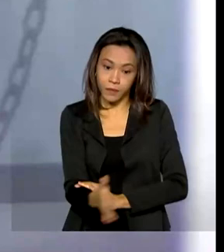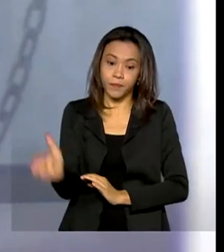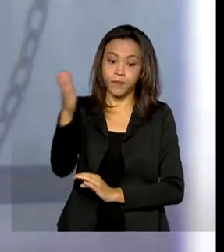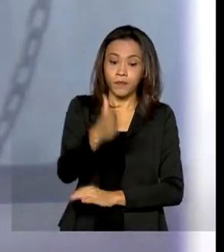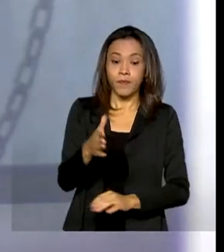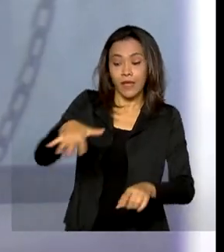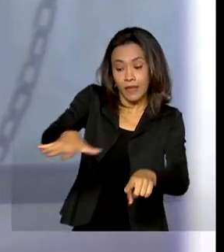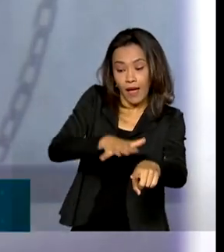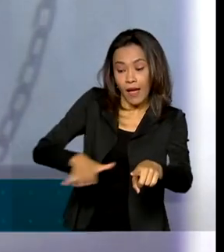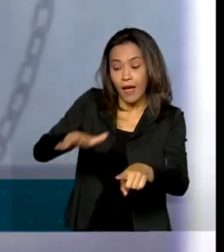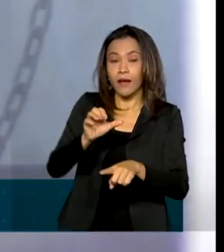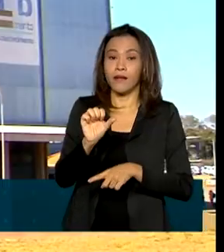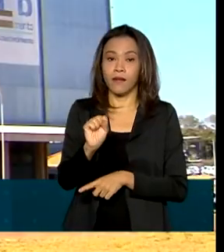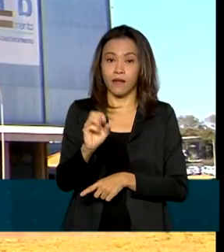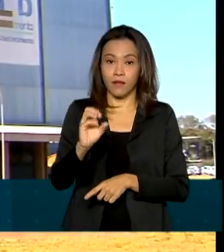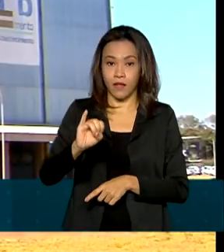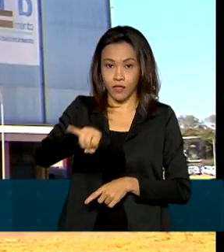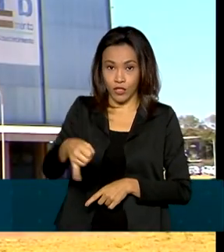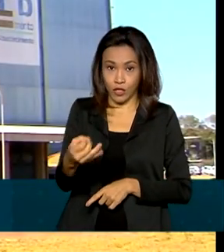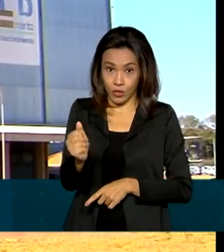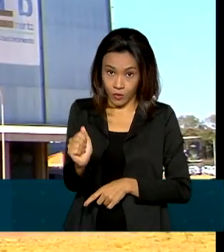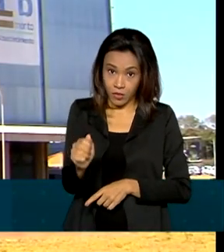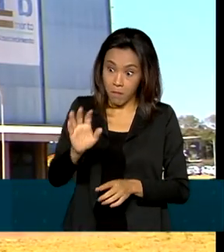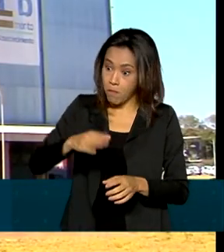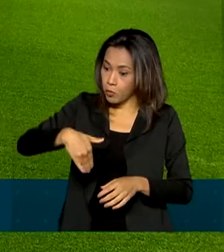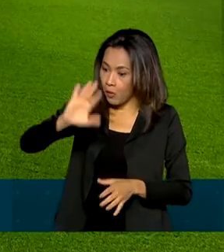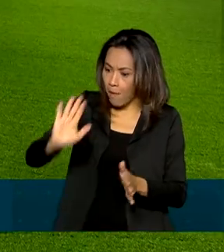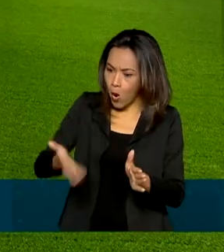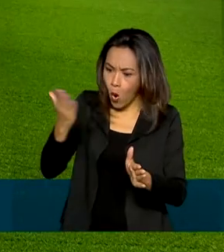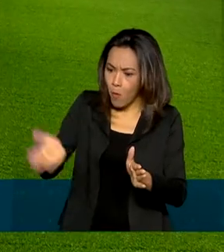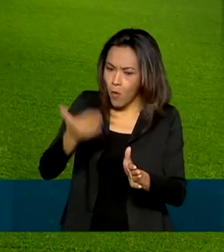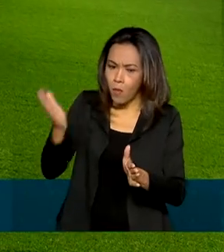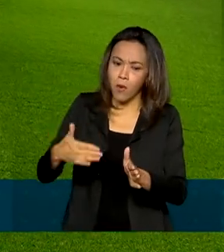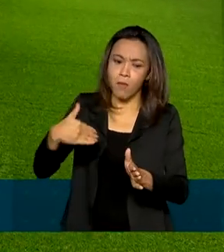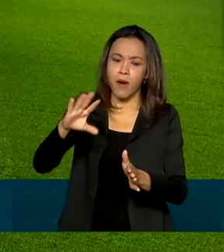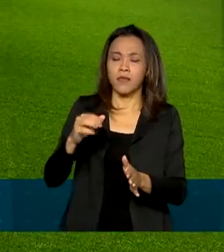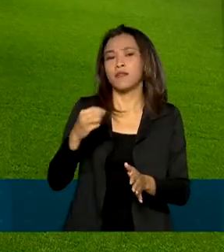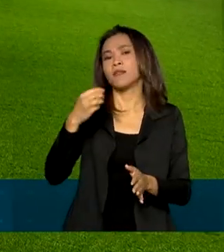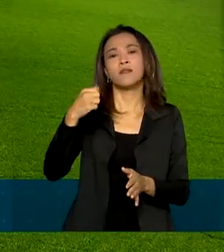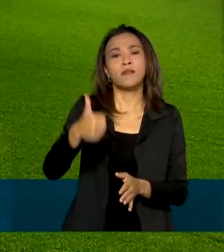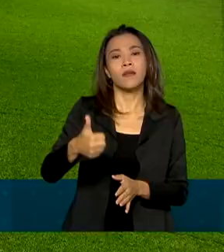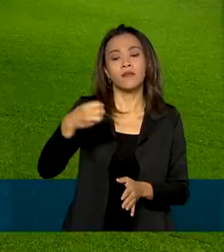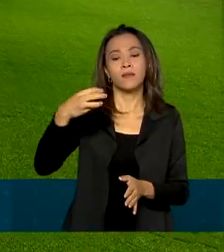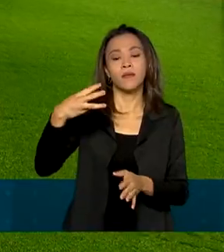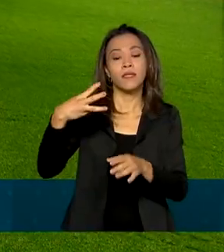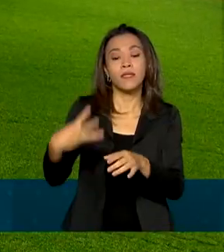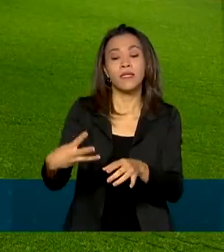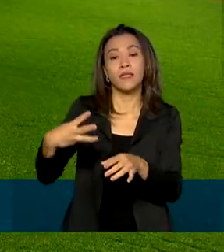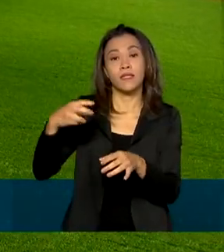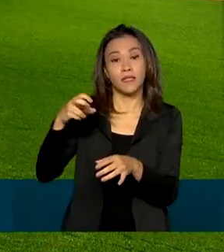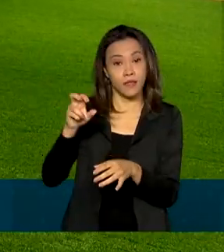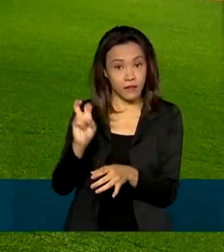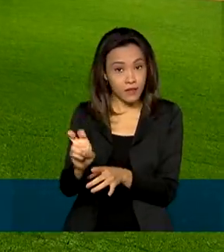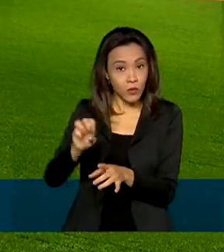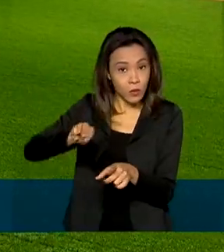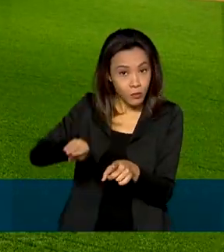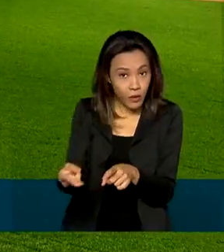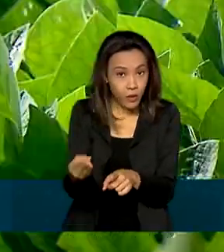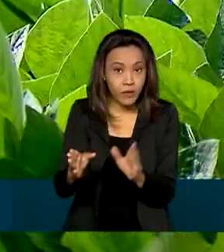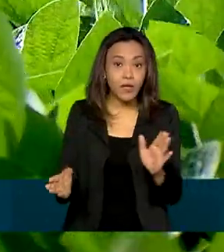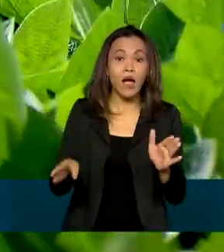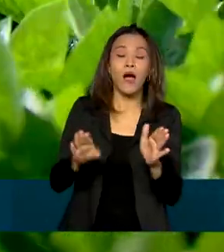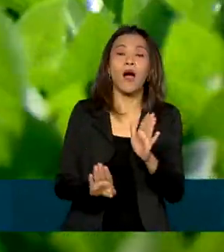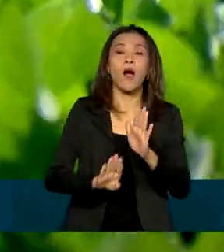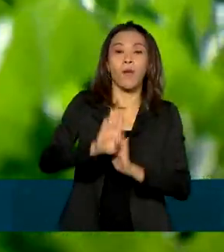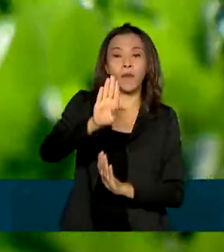soja concentra a maior estimativa de produção, mais de 135 milhões de toneladas, aumento de 8,6